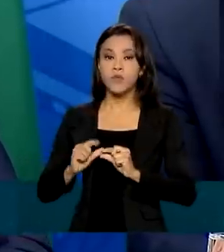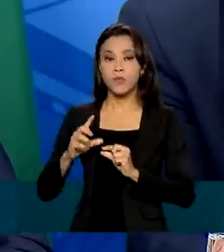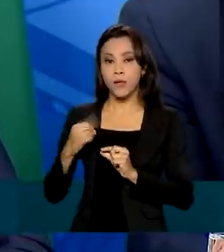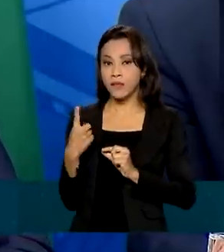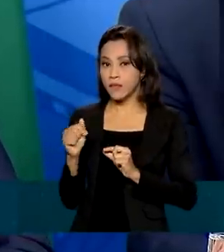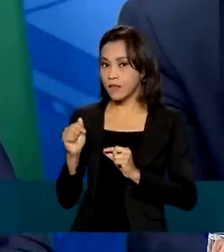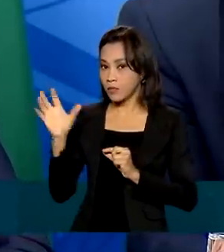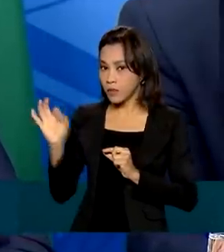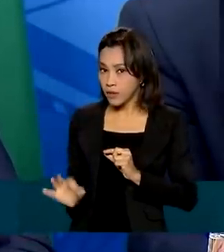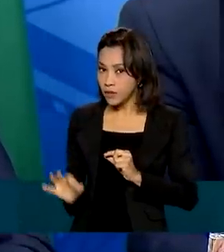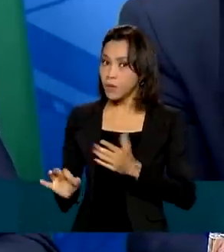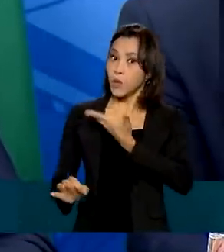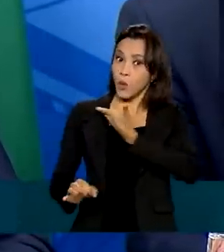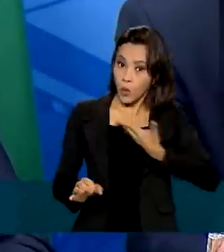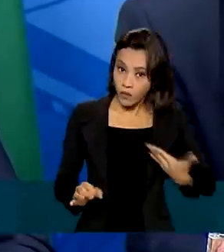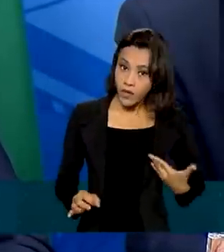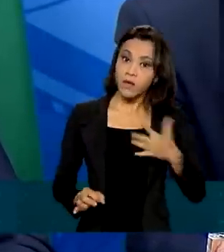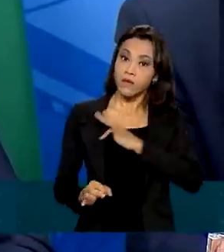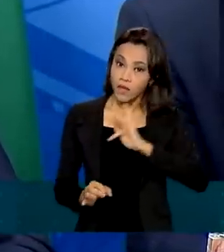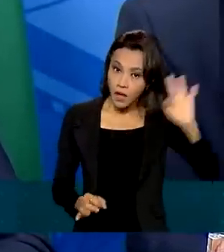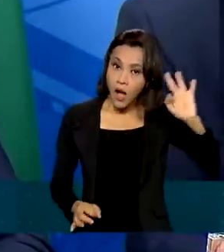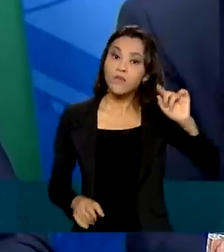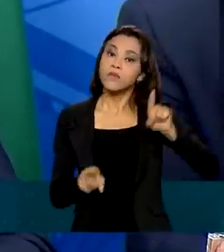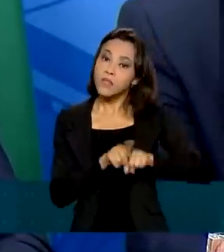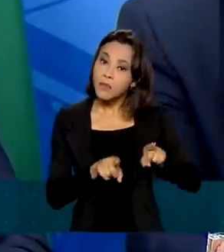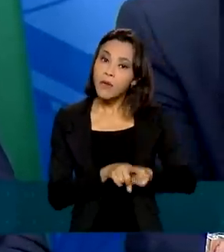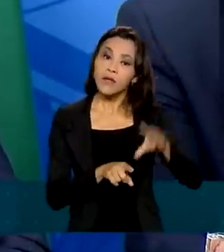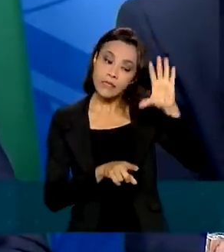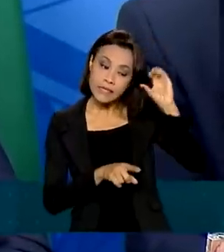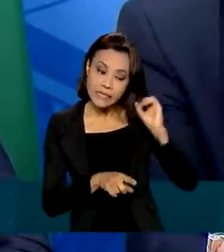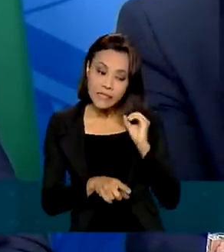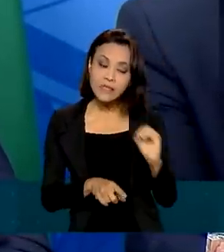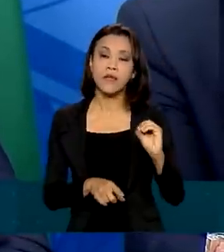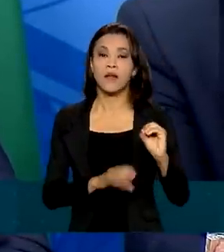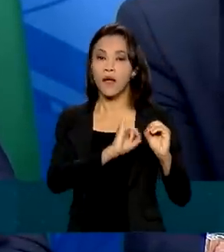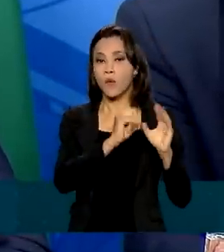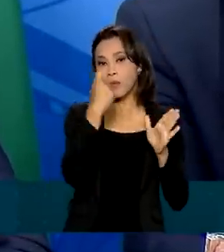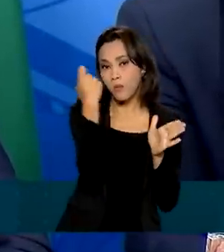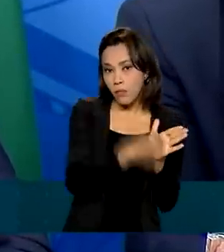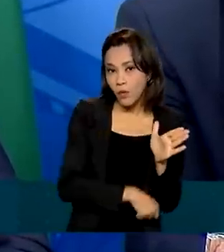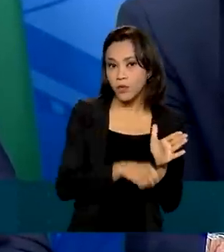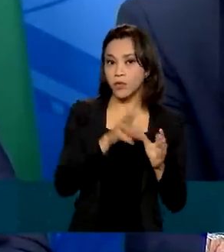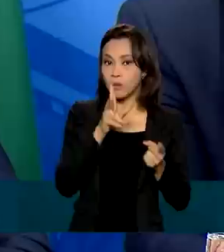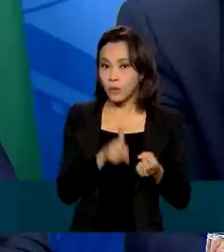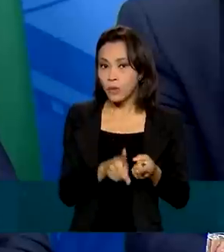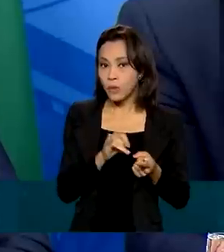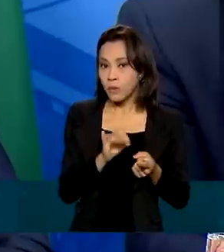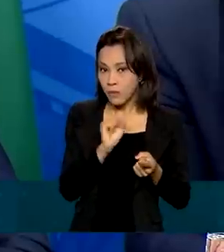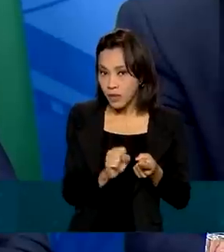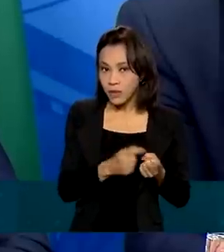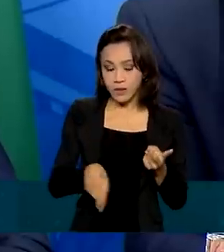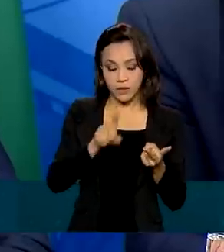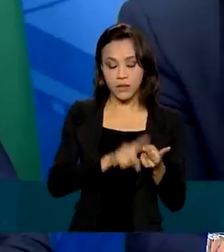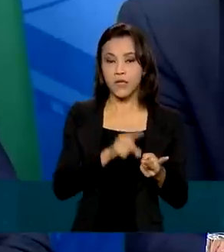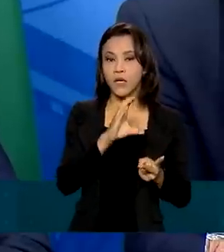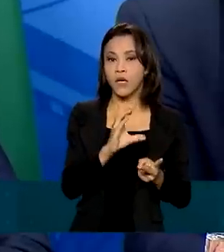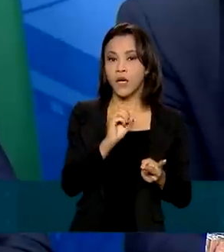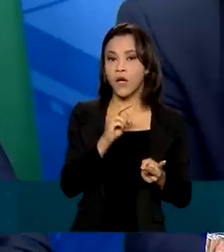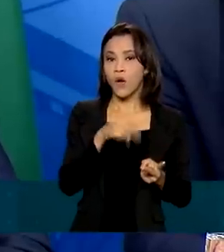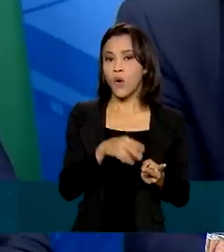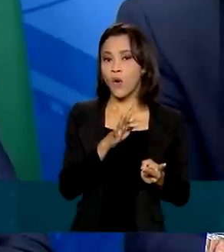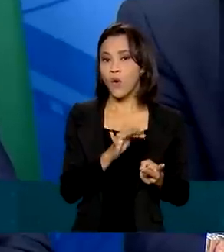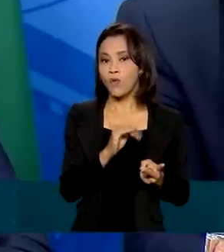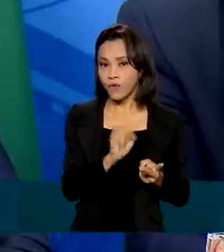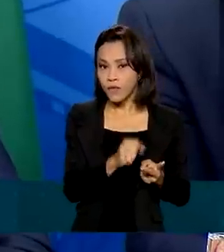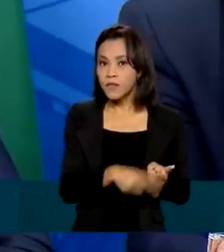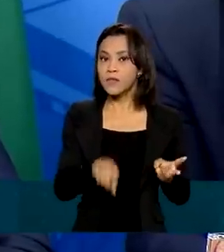se dispõe a zerar o seu tributo federal, pisco-fins e CID. Ou seja, a